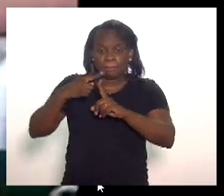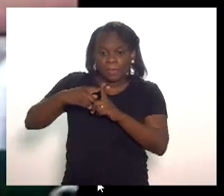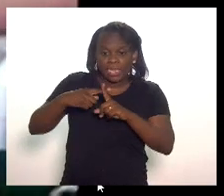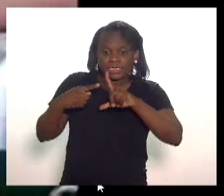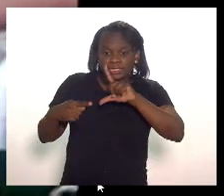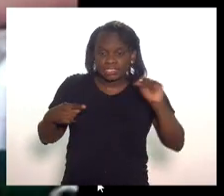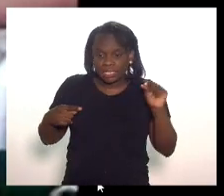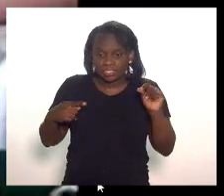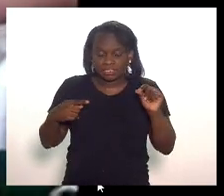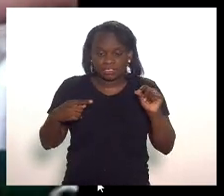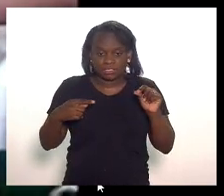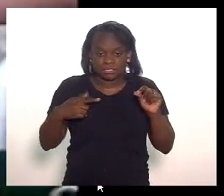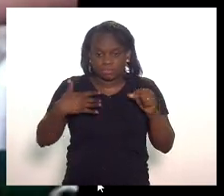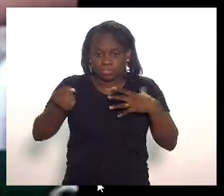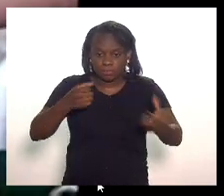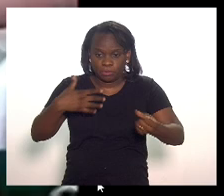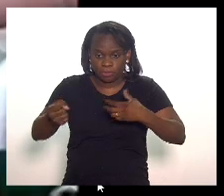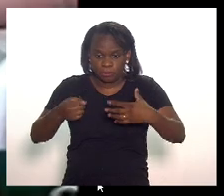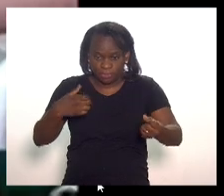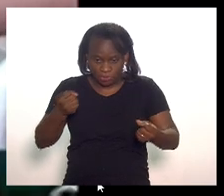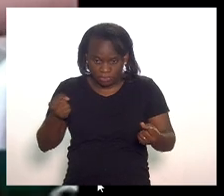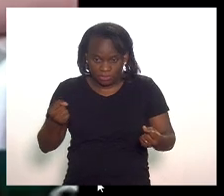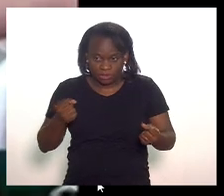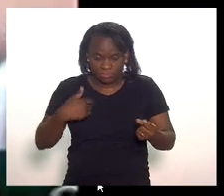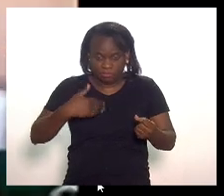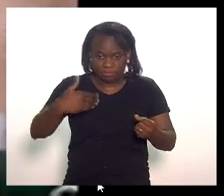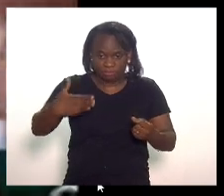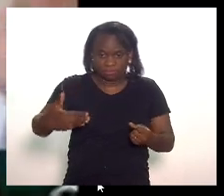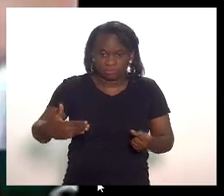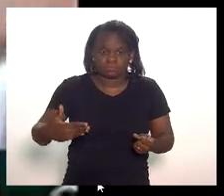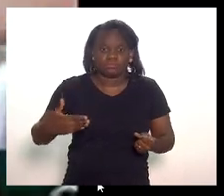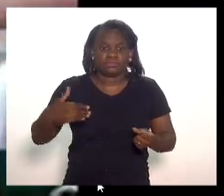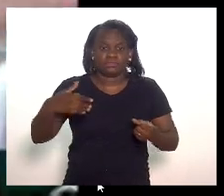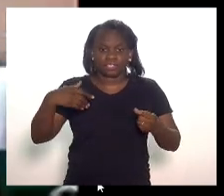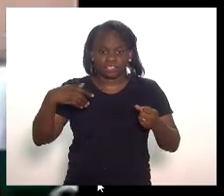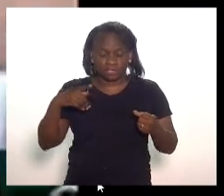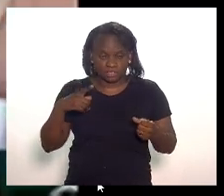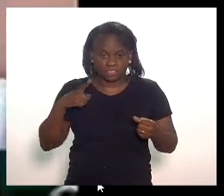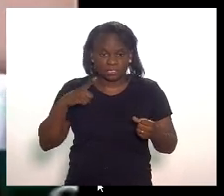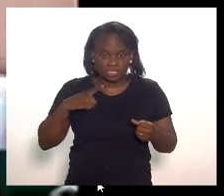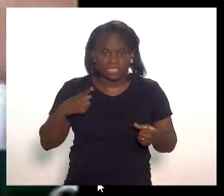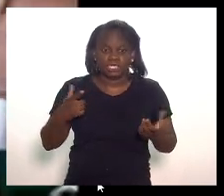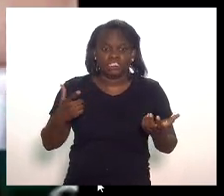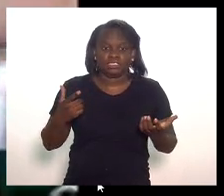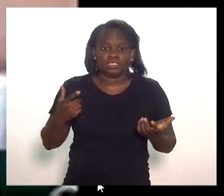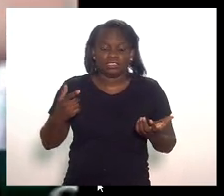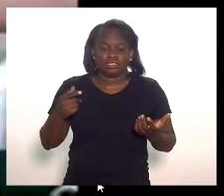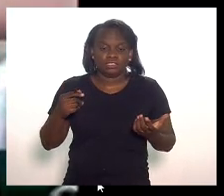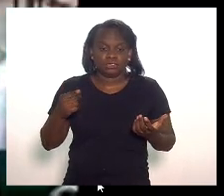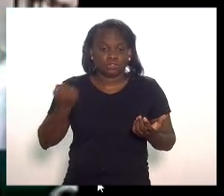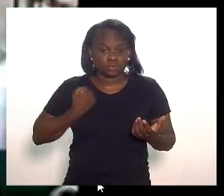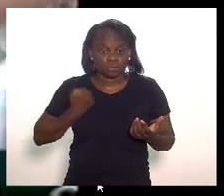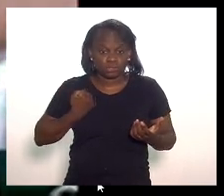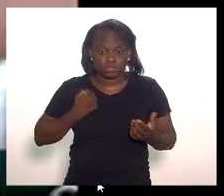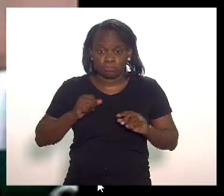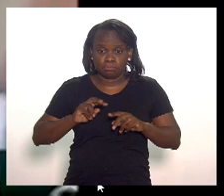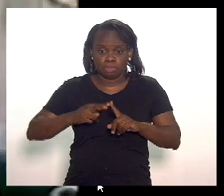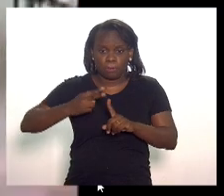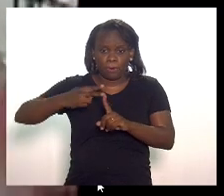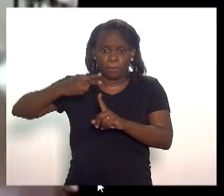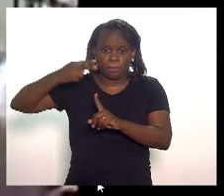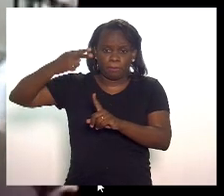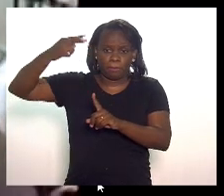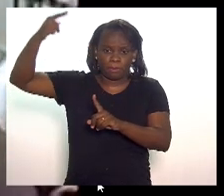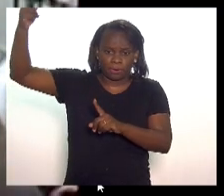são contaminadas na sequência ou seja quando você tem um valor que se multiplica